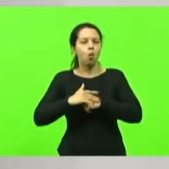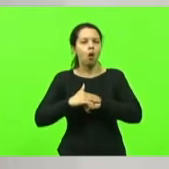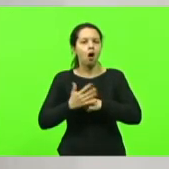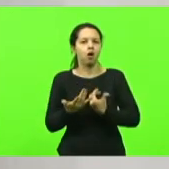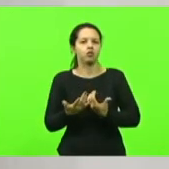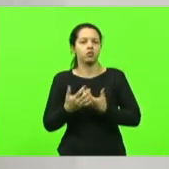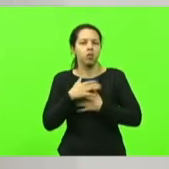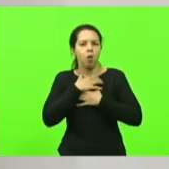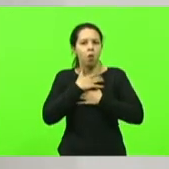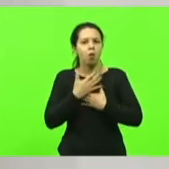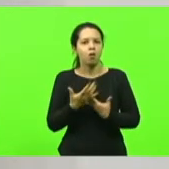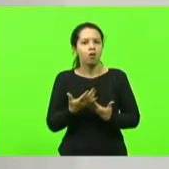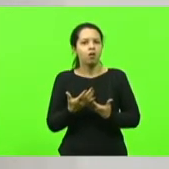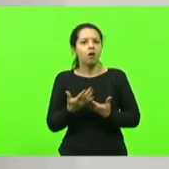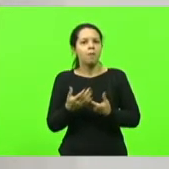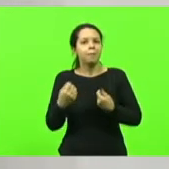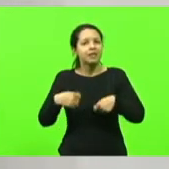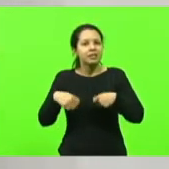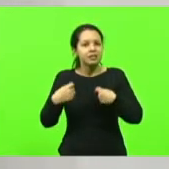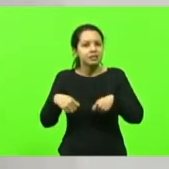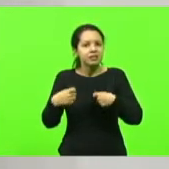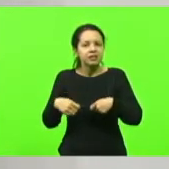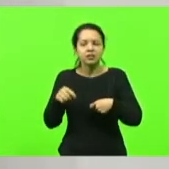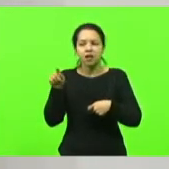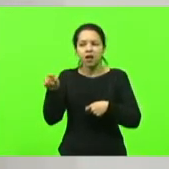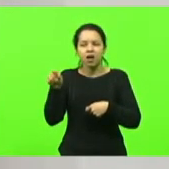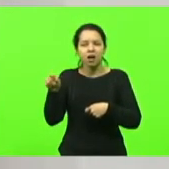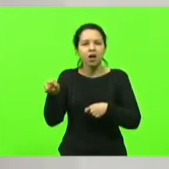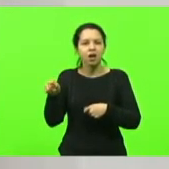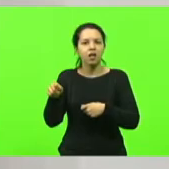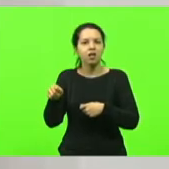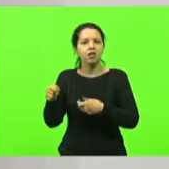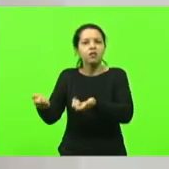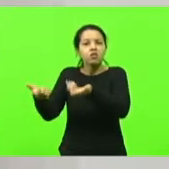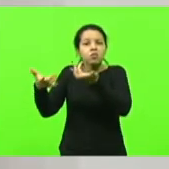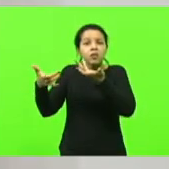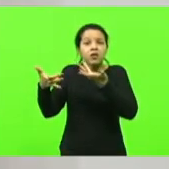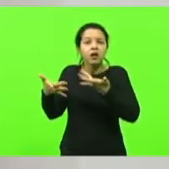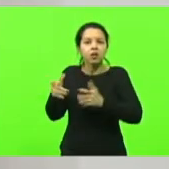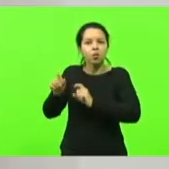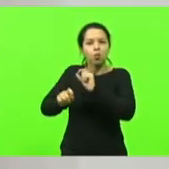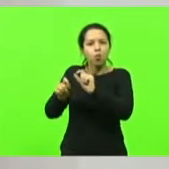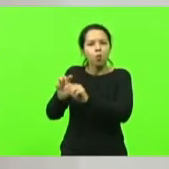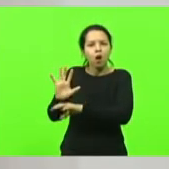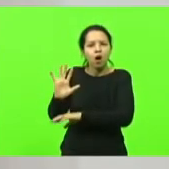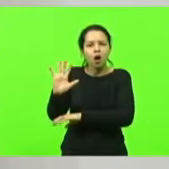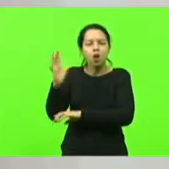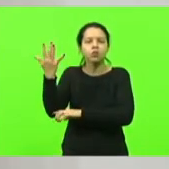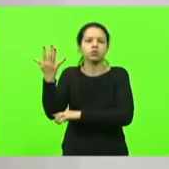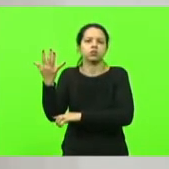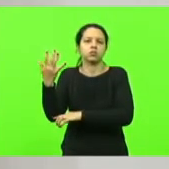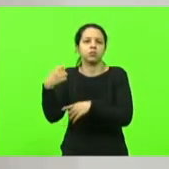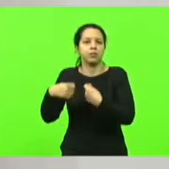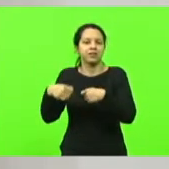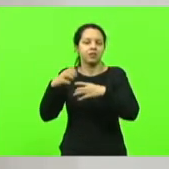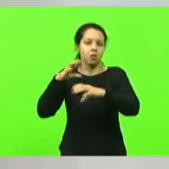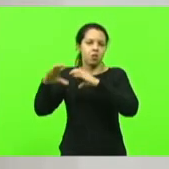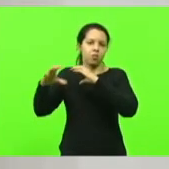do paciente o que levou àquela situação, é preciso que haja a comunicação.